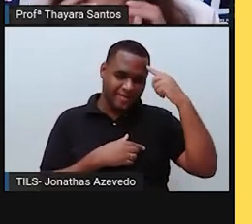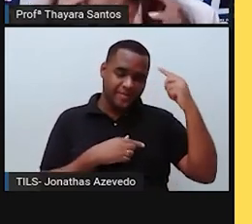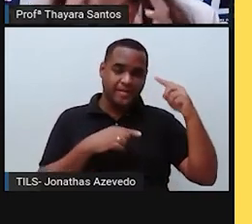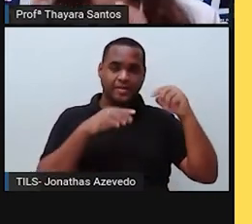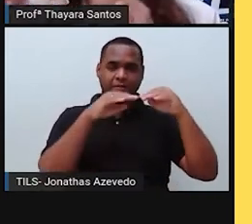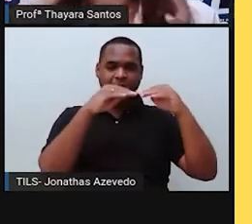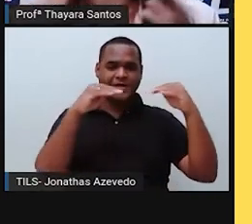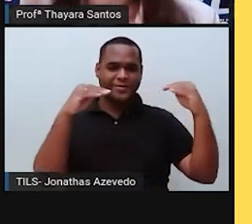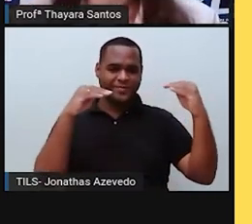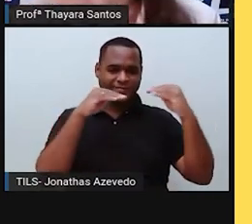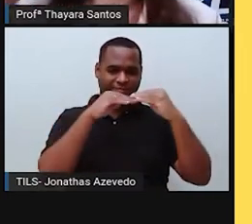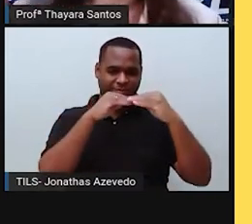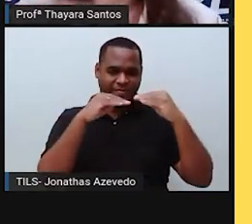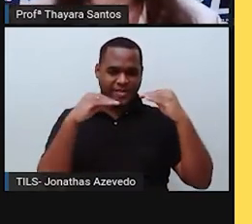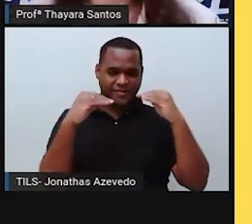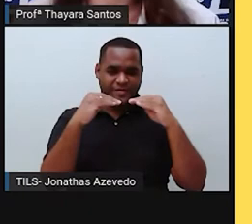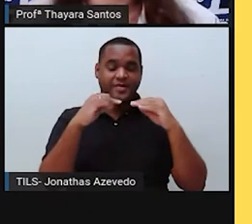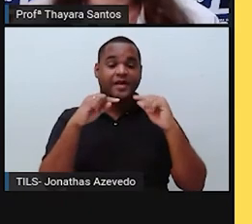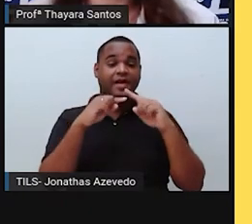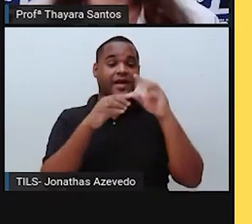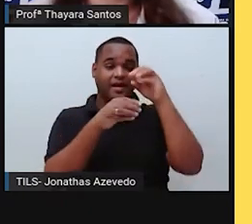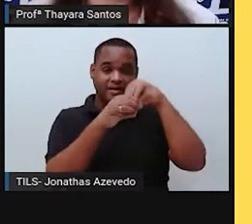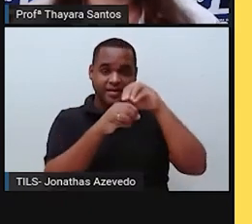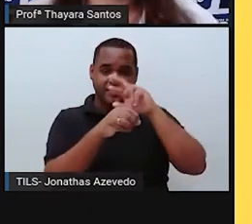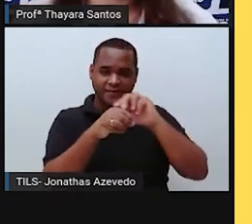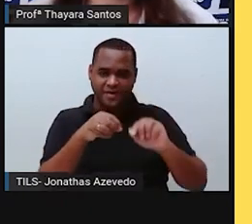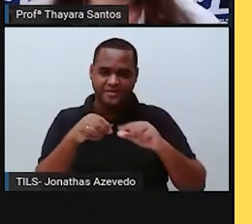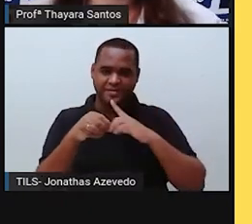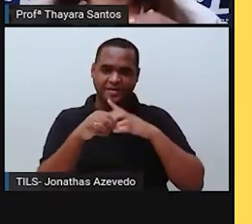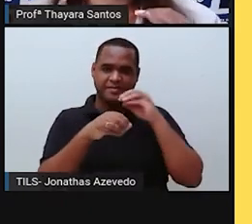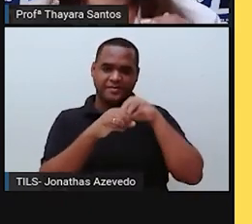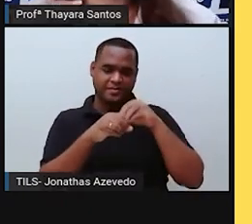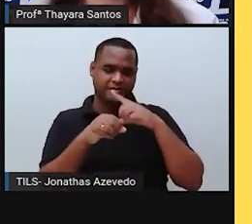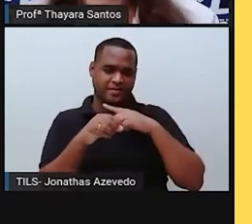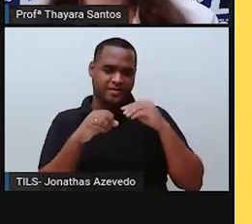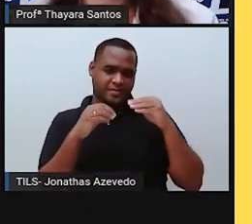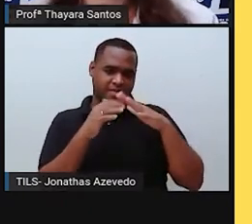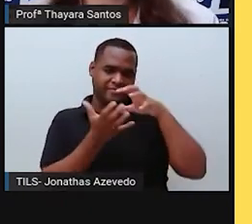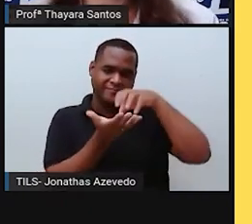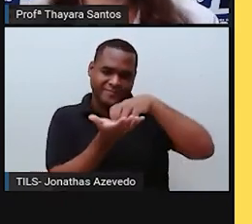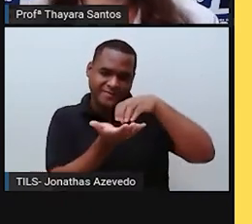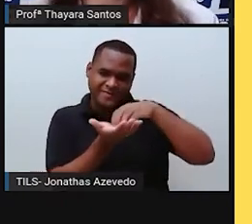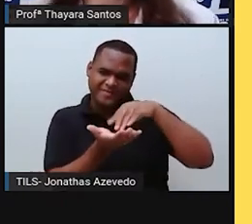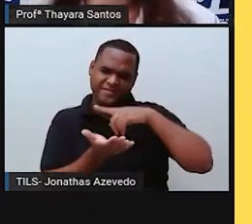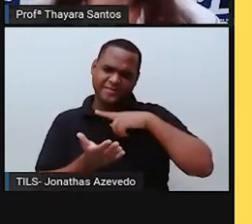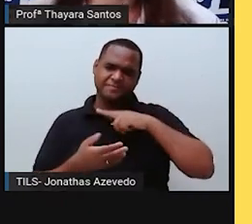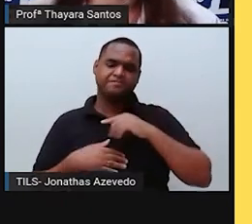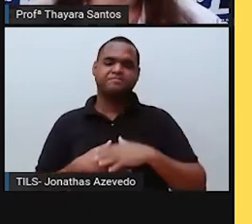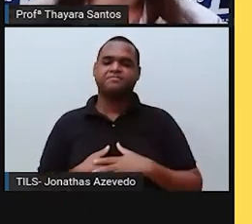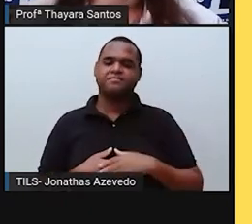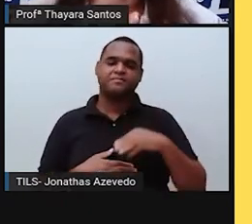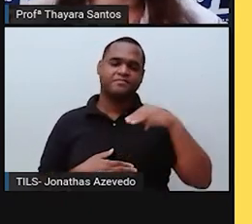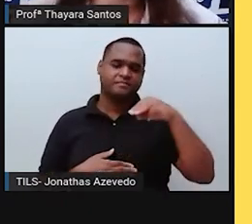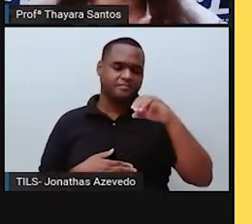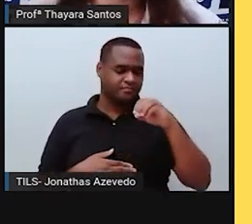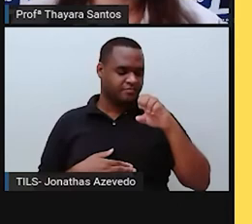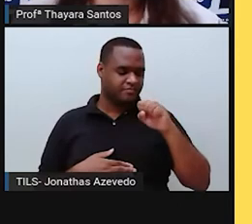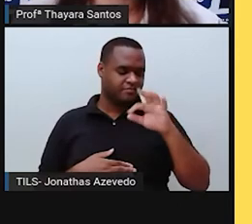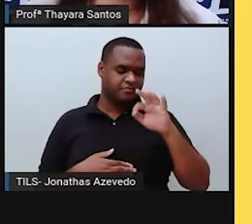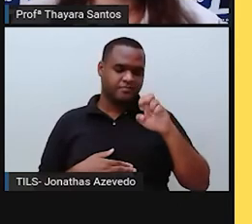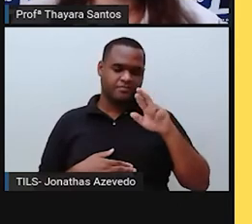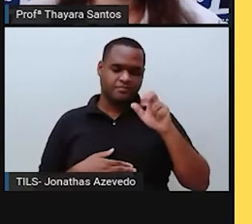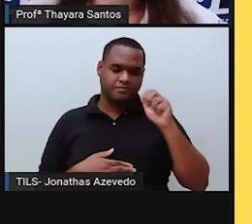no meio, né? E dentre as camadas da atmosfera, ela é a camada que fica centralizada. A mesosfera vai desses 50